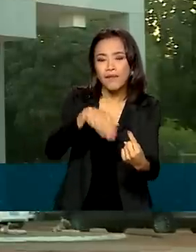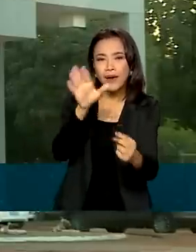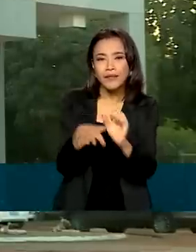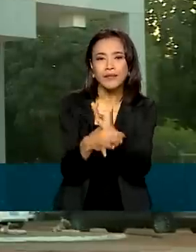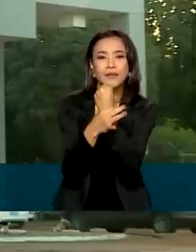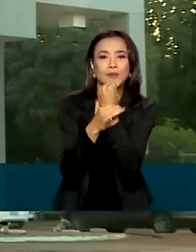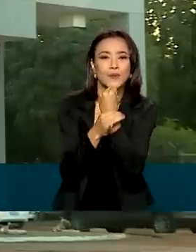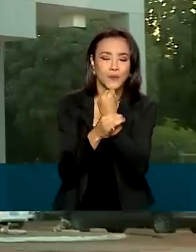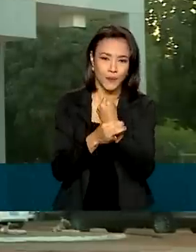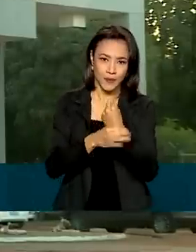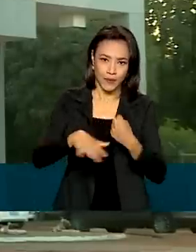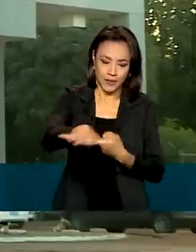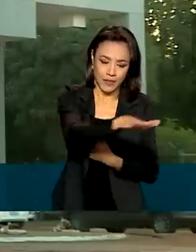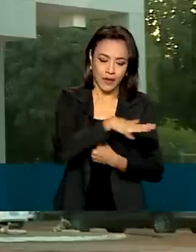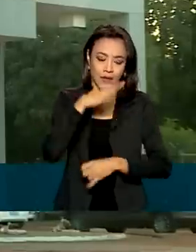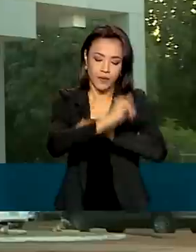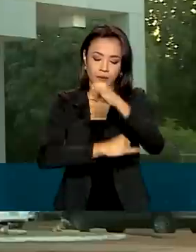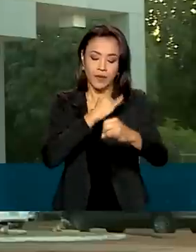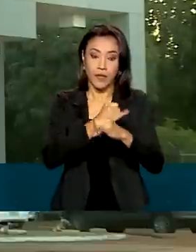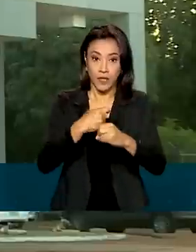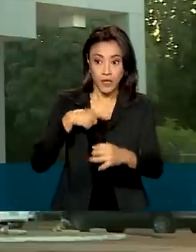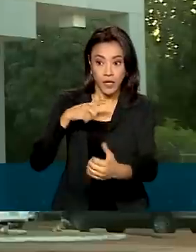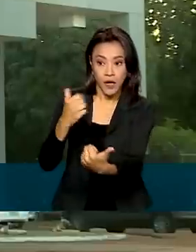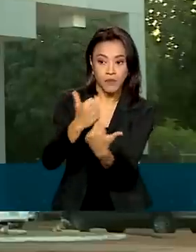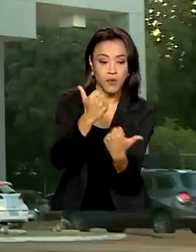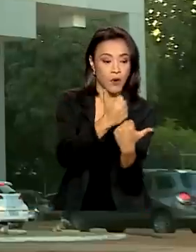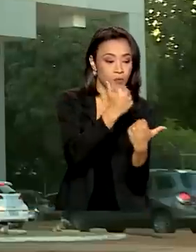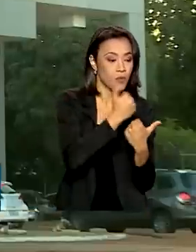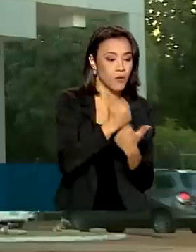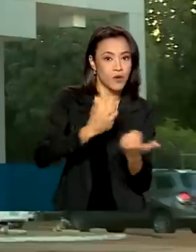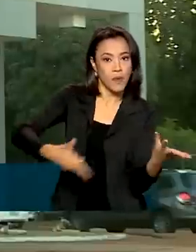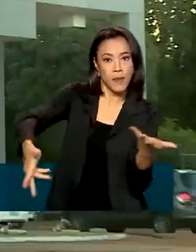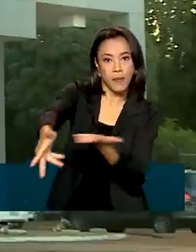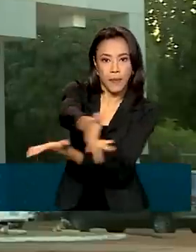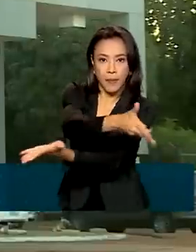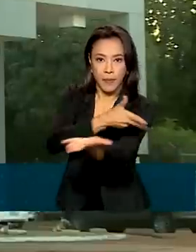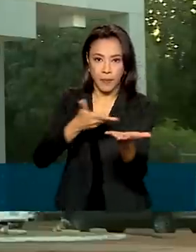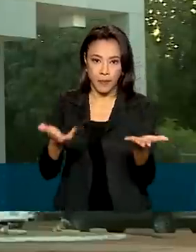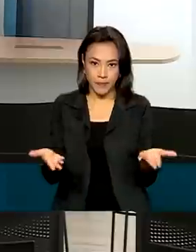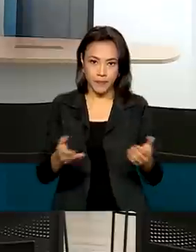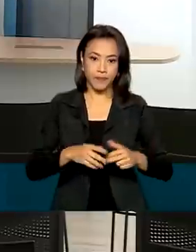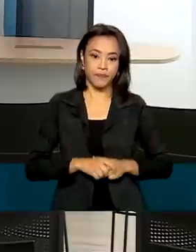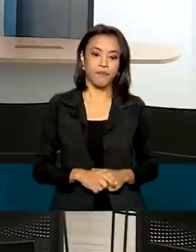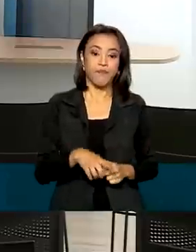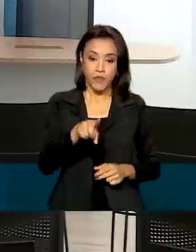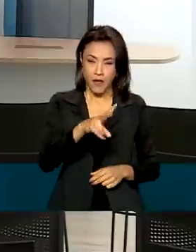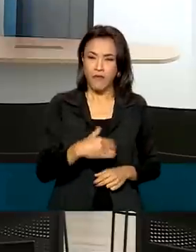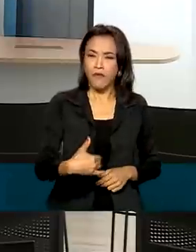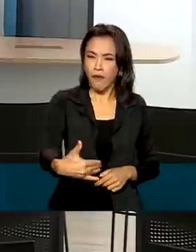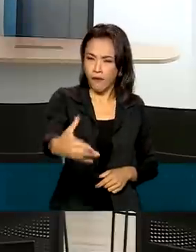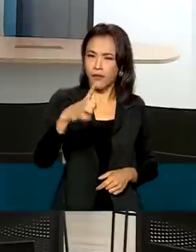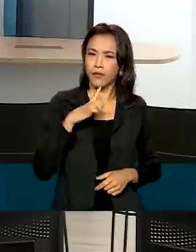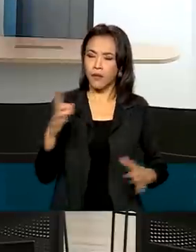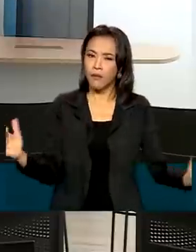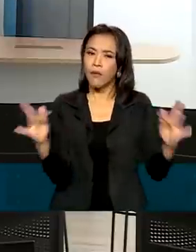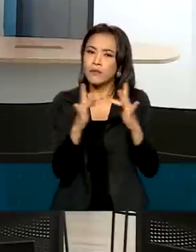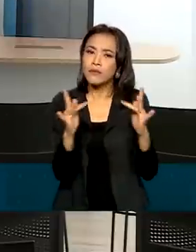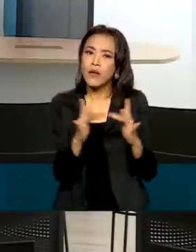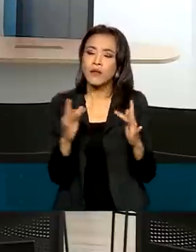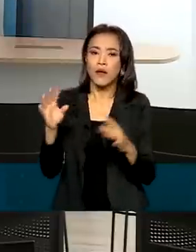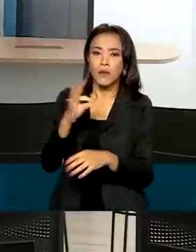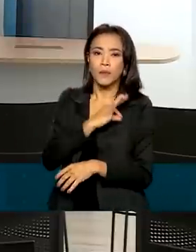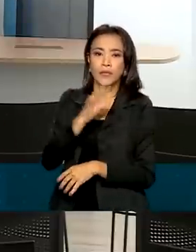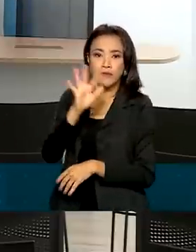e reforçar a cooperação e integração de todos os entes envolvidos. Vai haver uma simbiose entre a Polícia Federal